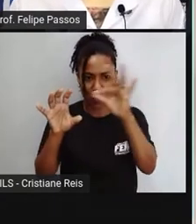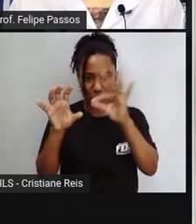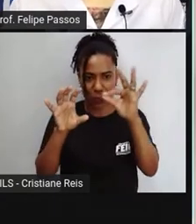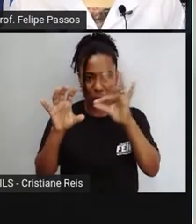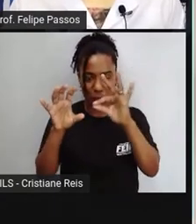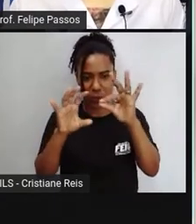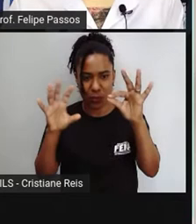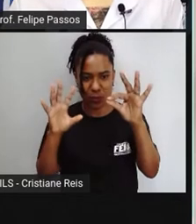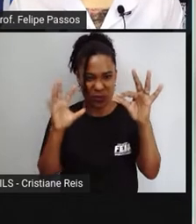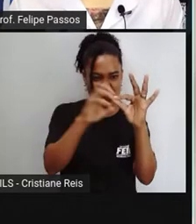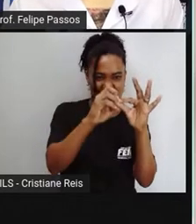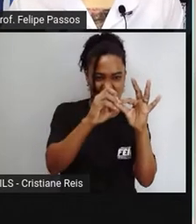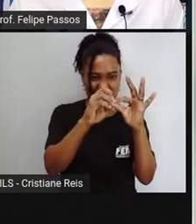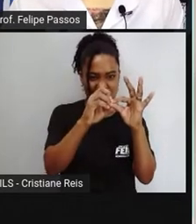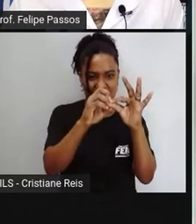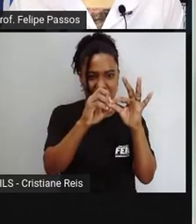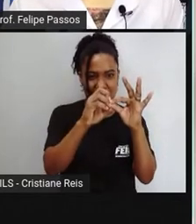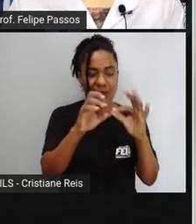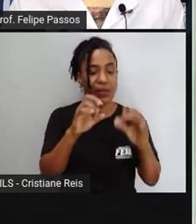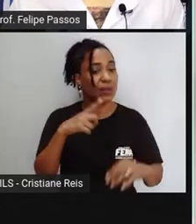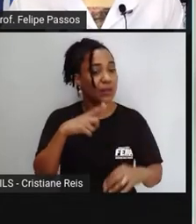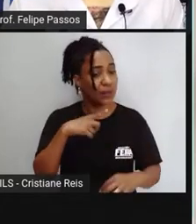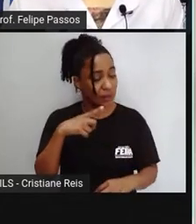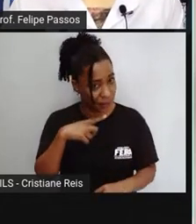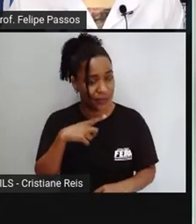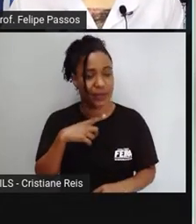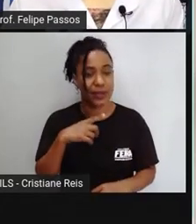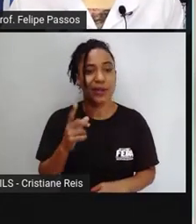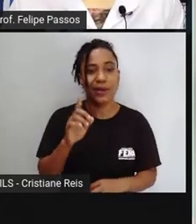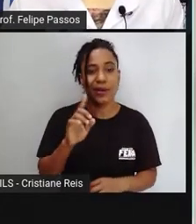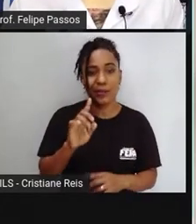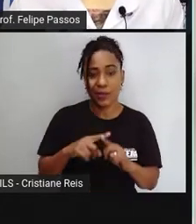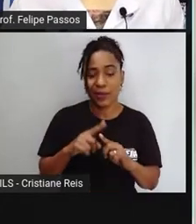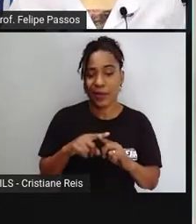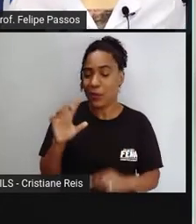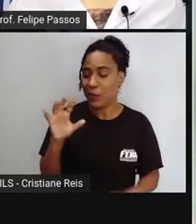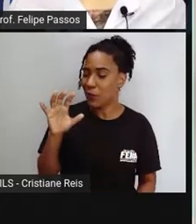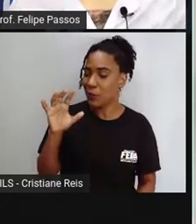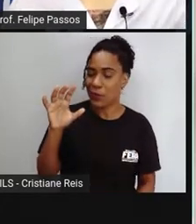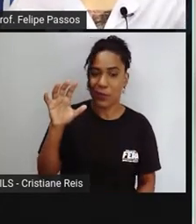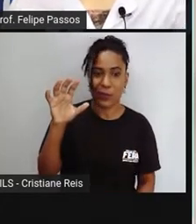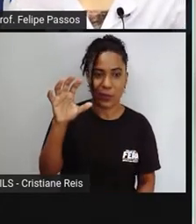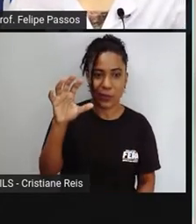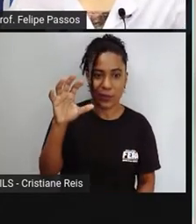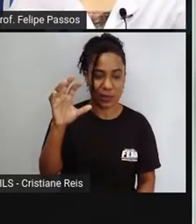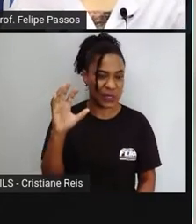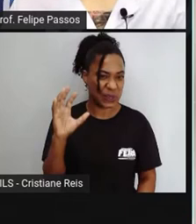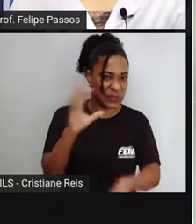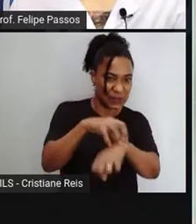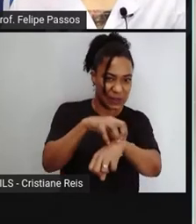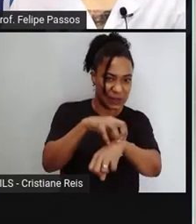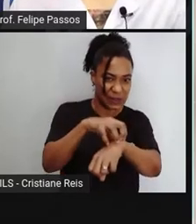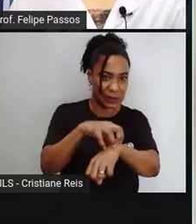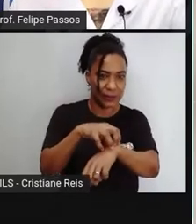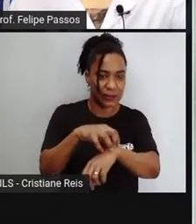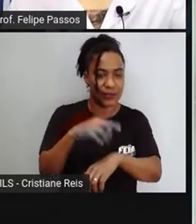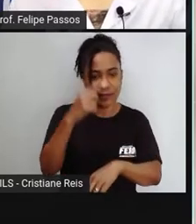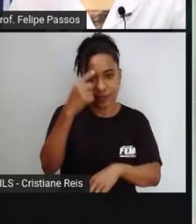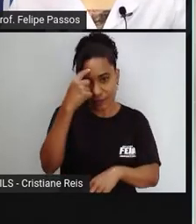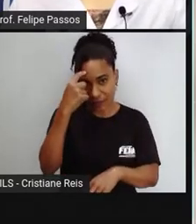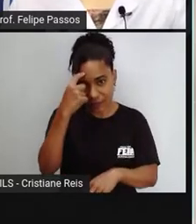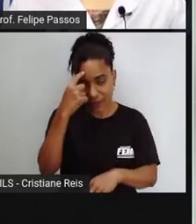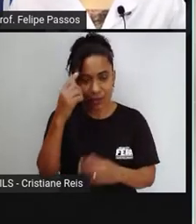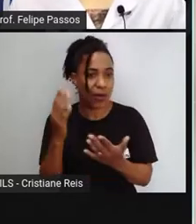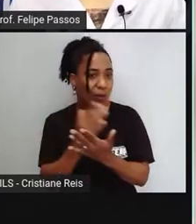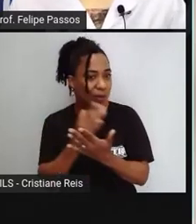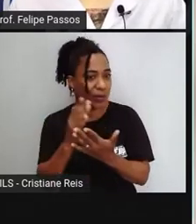aracnídeos, Com aranhas, escorpiões. Porque esse bicho está tentando se defender. Diferente do que a gente pensa, né? Do que algumas pessoas